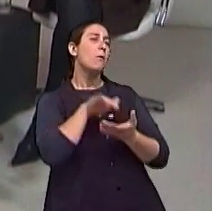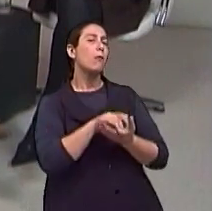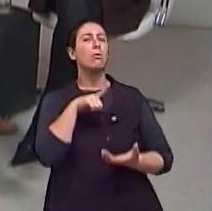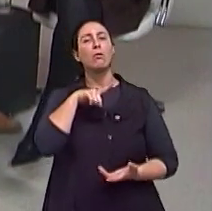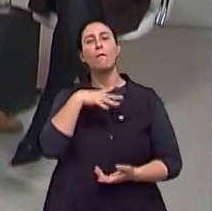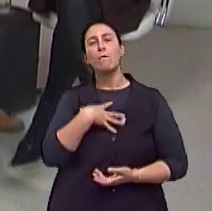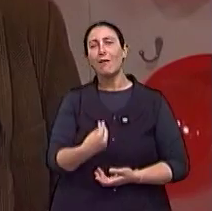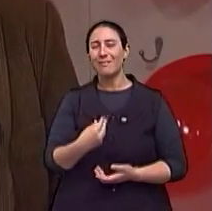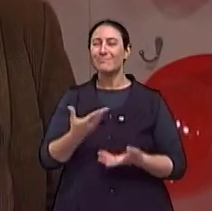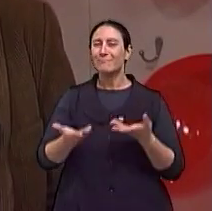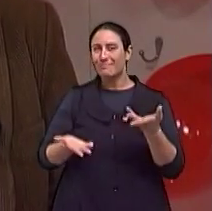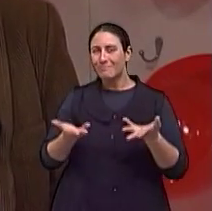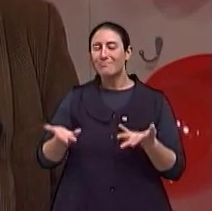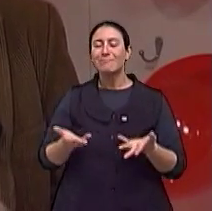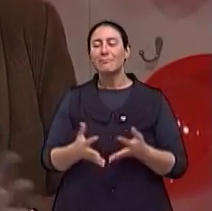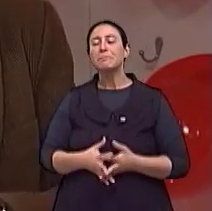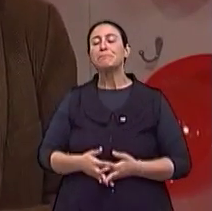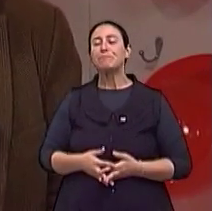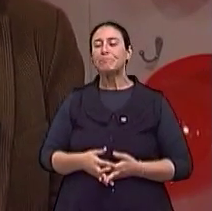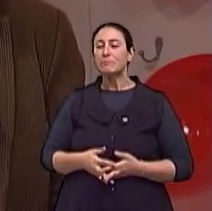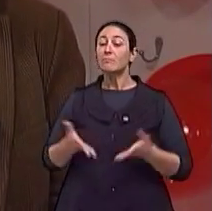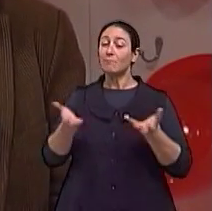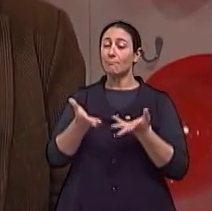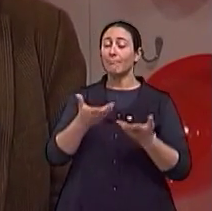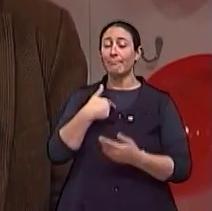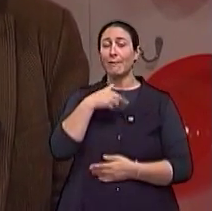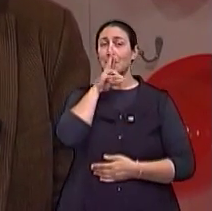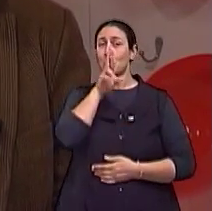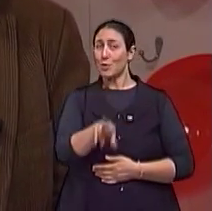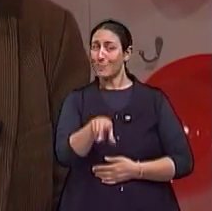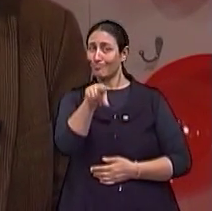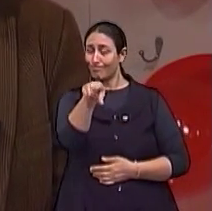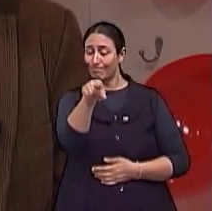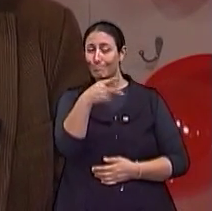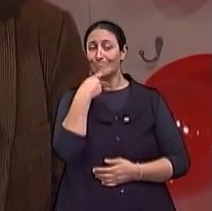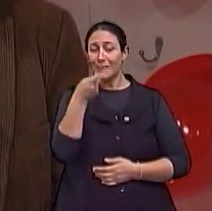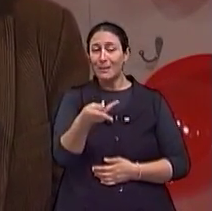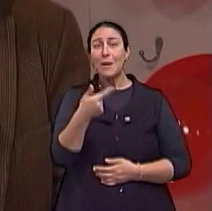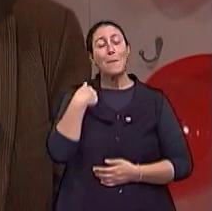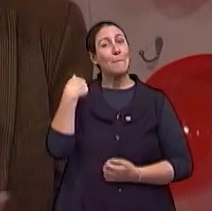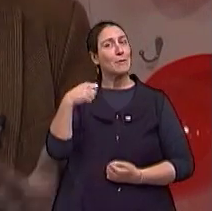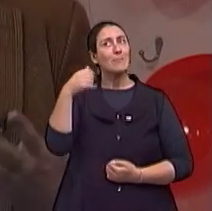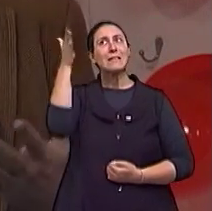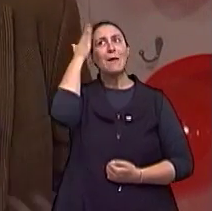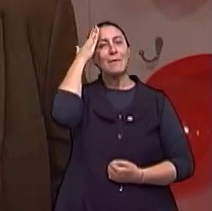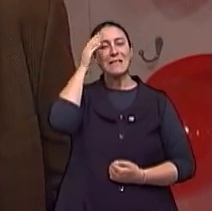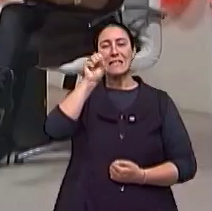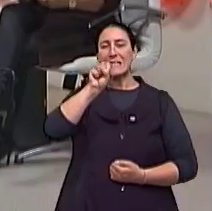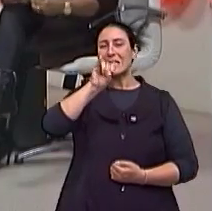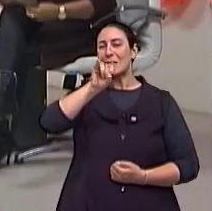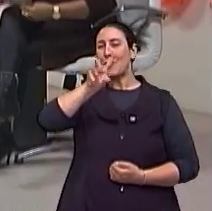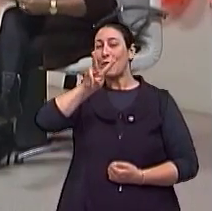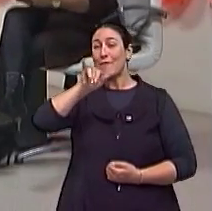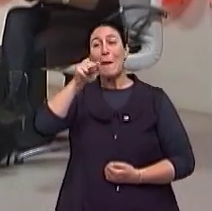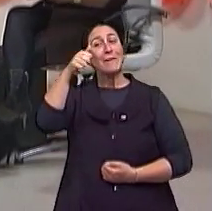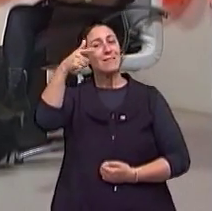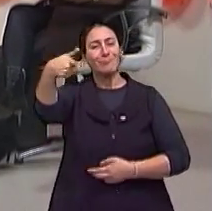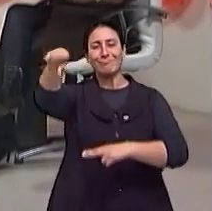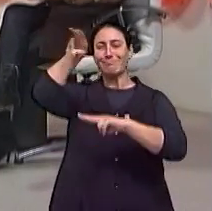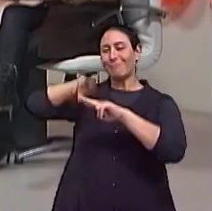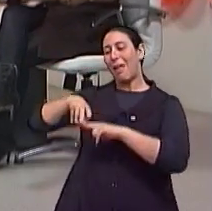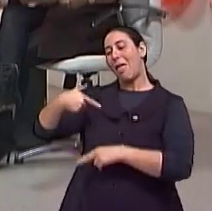Bom, para eu poder responder a essa tua pergunta, eu precisaria ter a Silvia no meu divã. Ah, a Silvia é uma